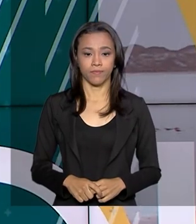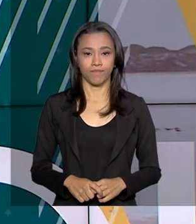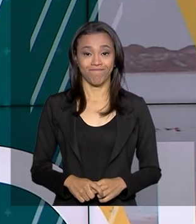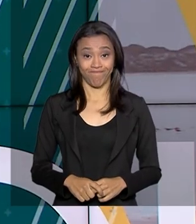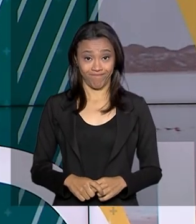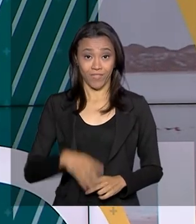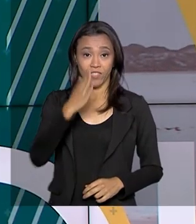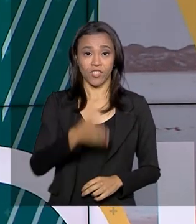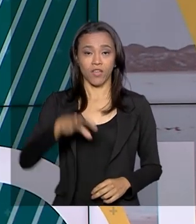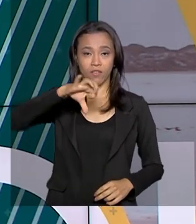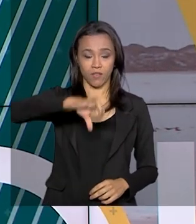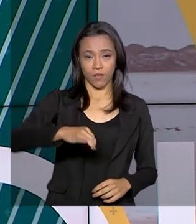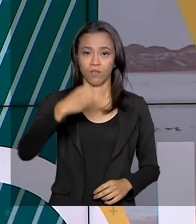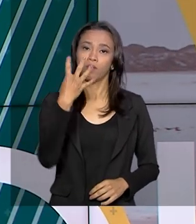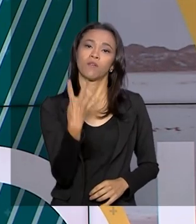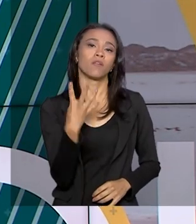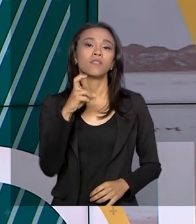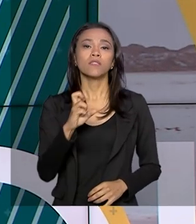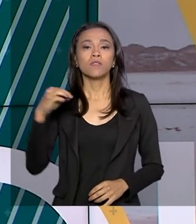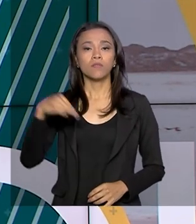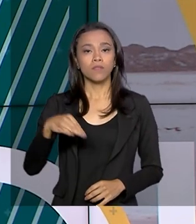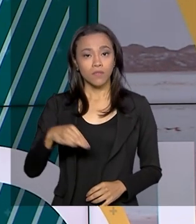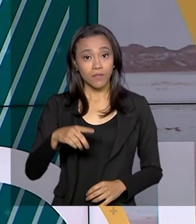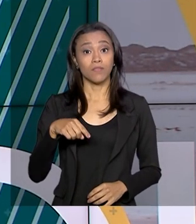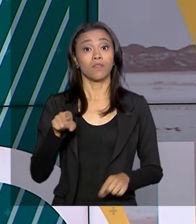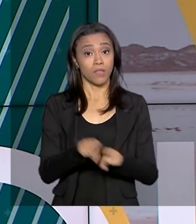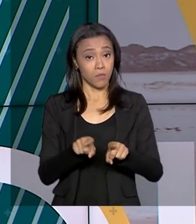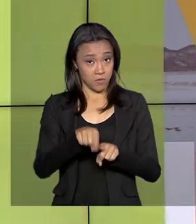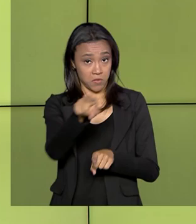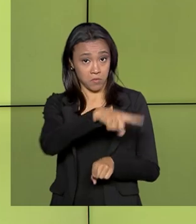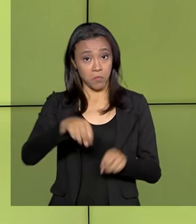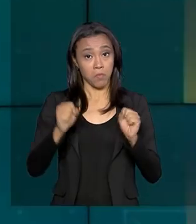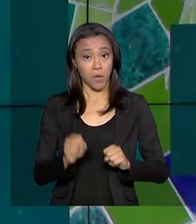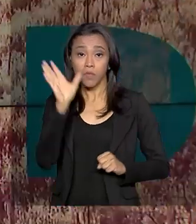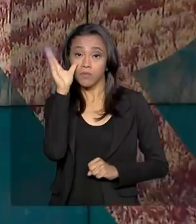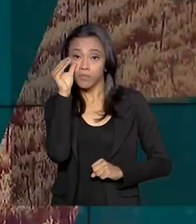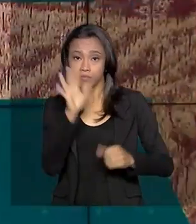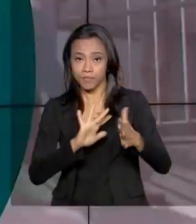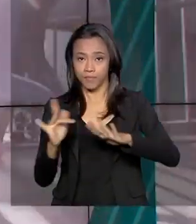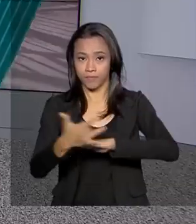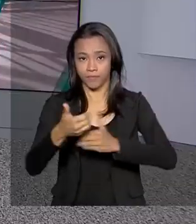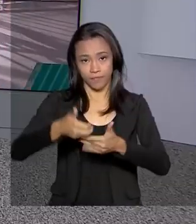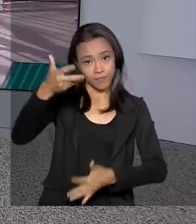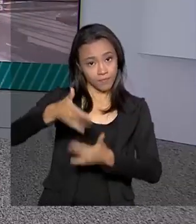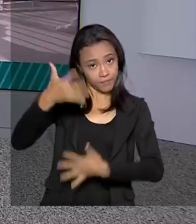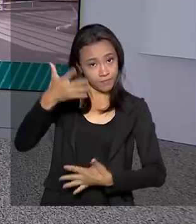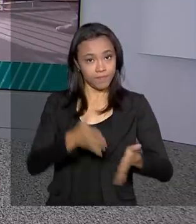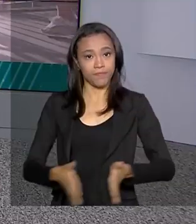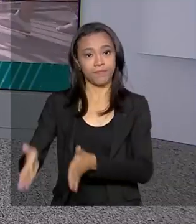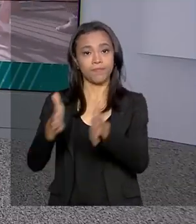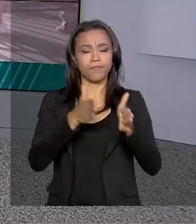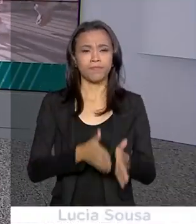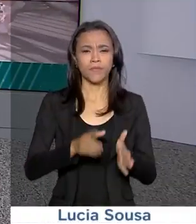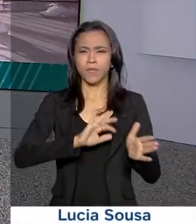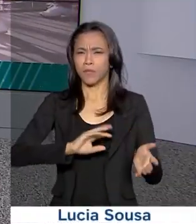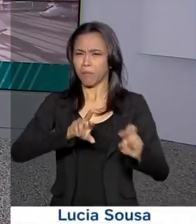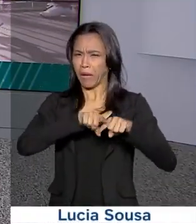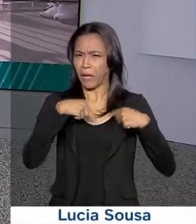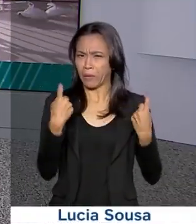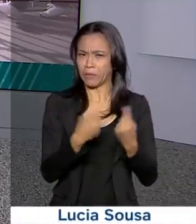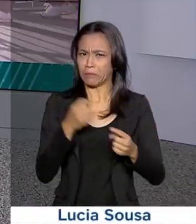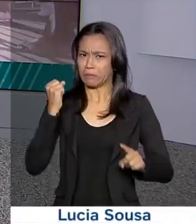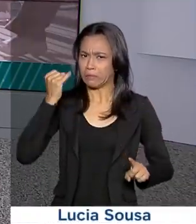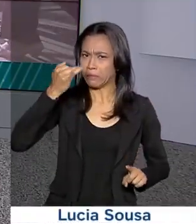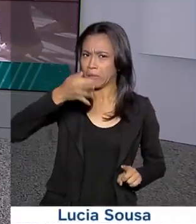São 9 horas e 45 minutos, estamos ao vivo também pelas redes sociais. Numa sessão que entrou pela